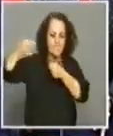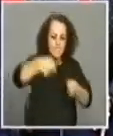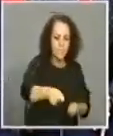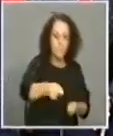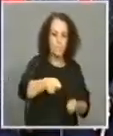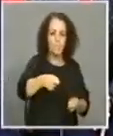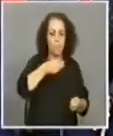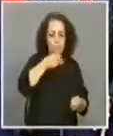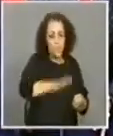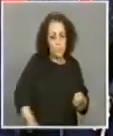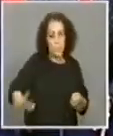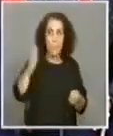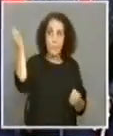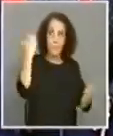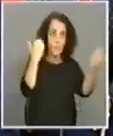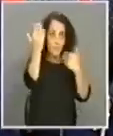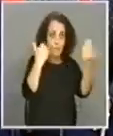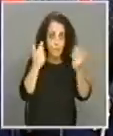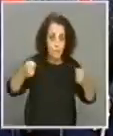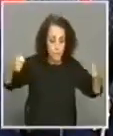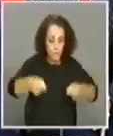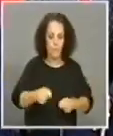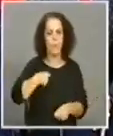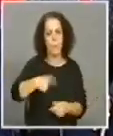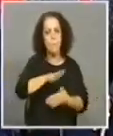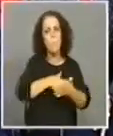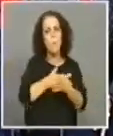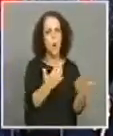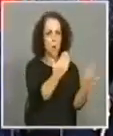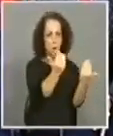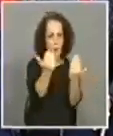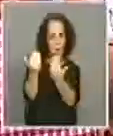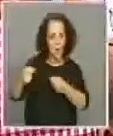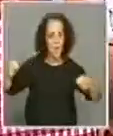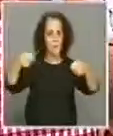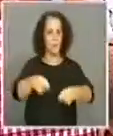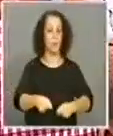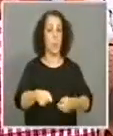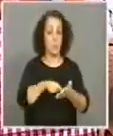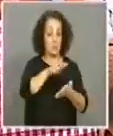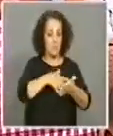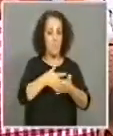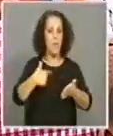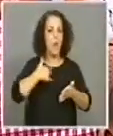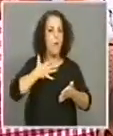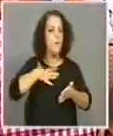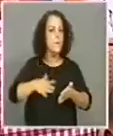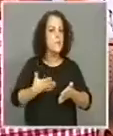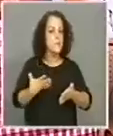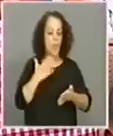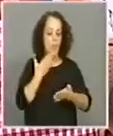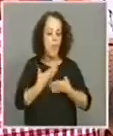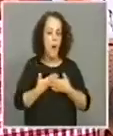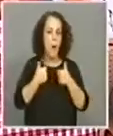e nós temos um plano de atração de investimento através do qual procuramos criar condições que